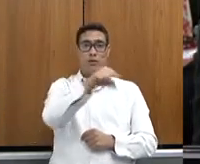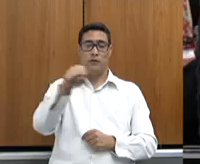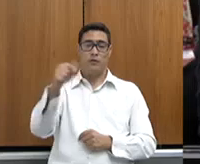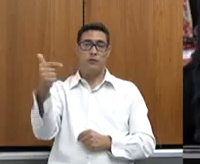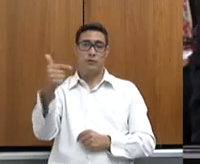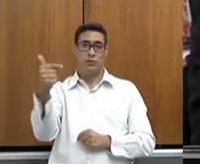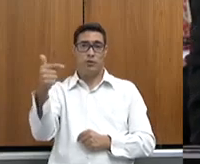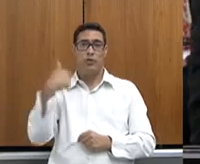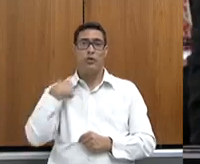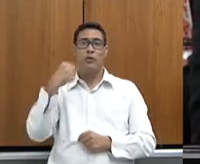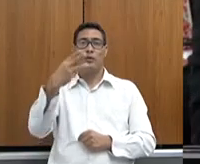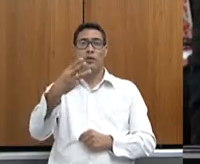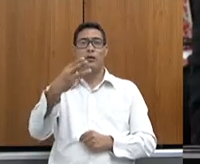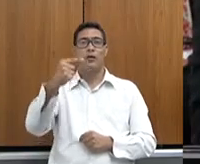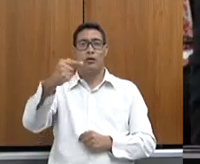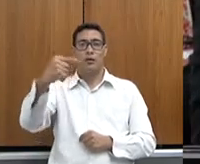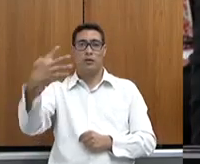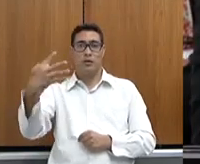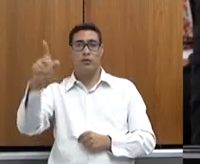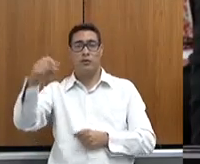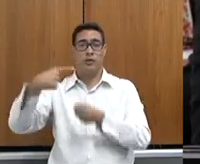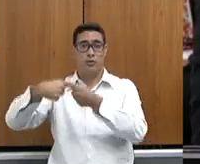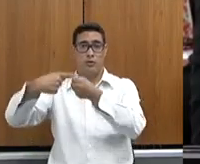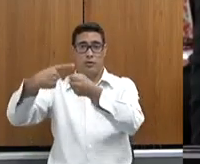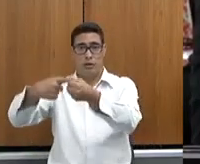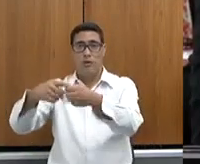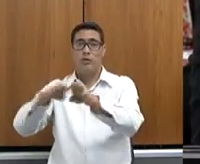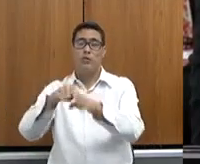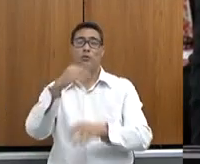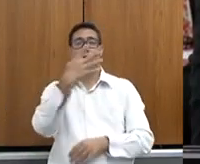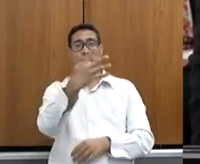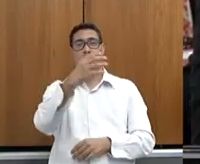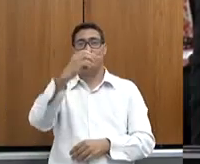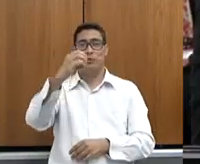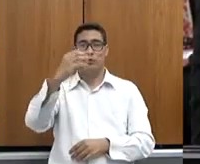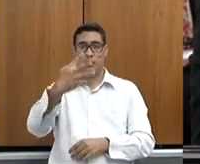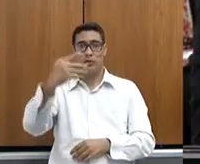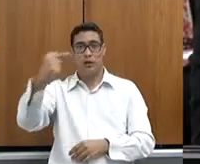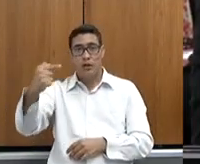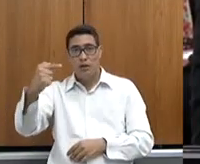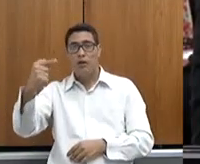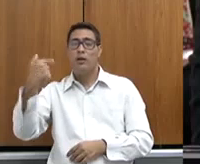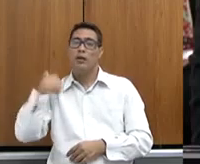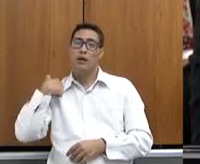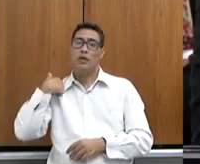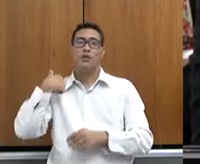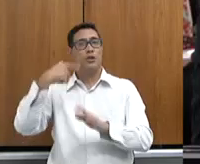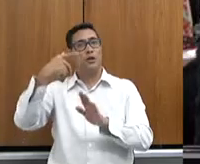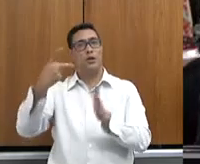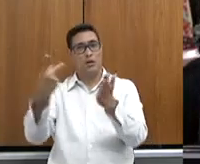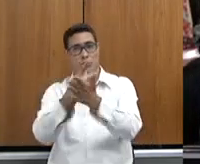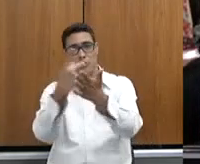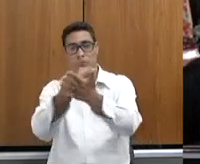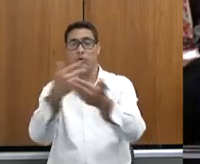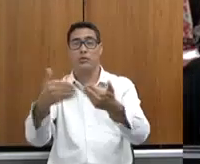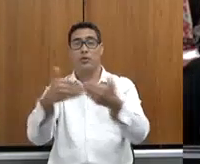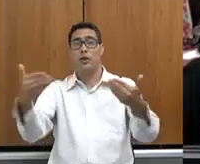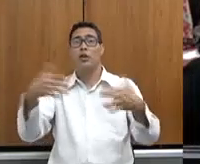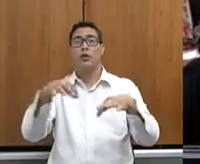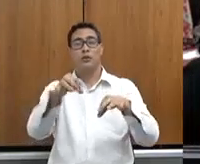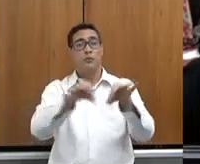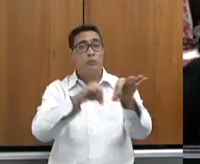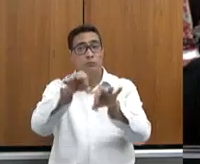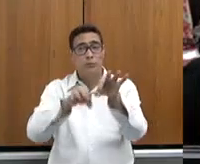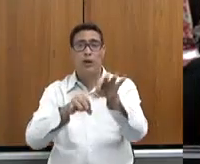374 municípios atendidos, com 447 instrumentos celebrados. A nossa taxa de execução,